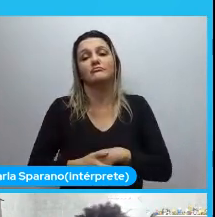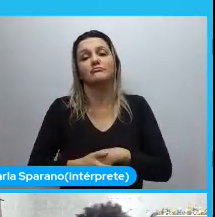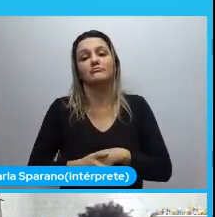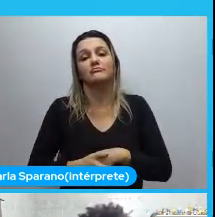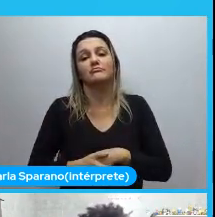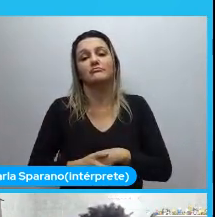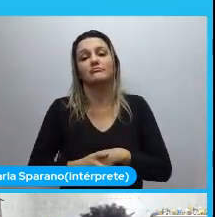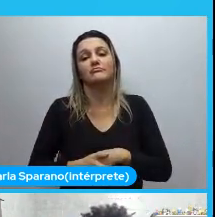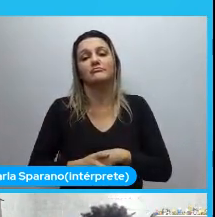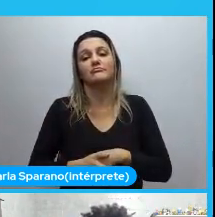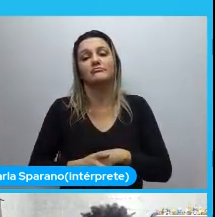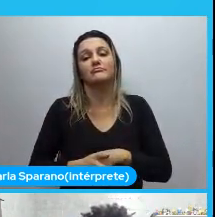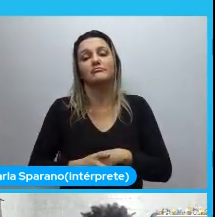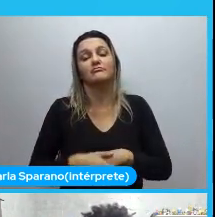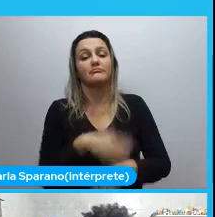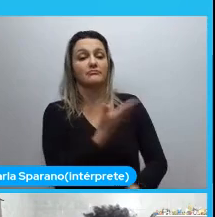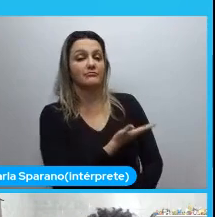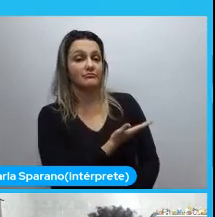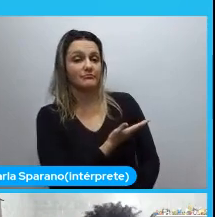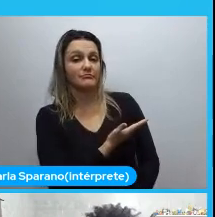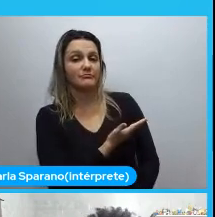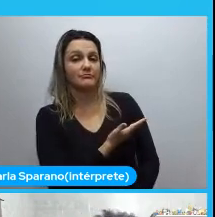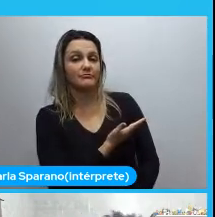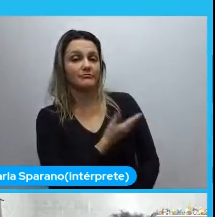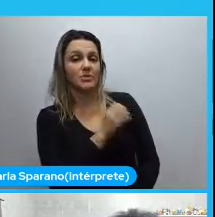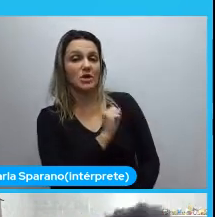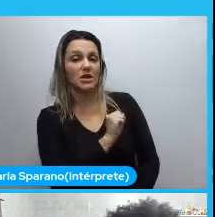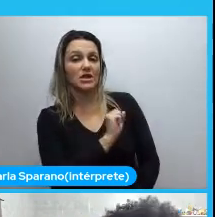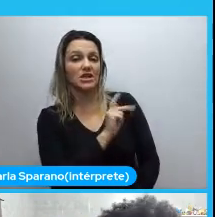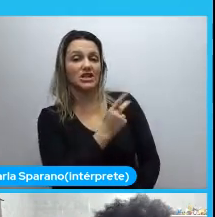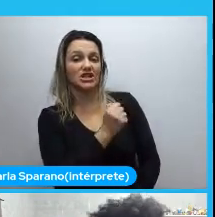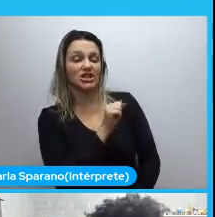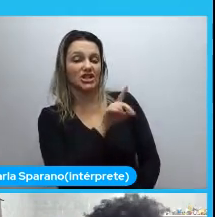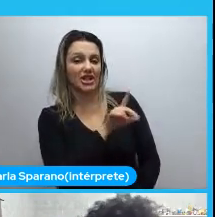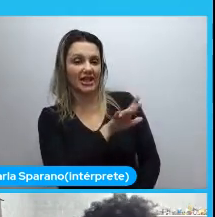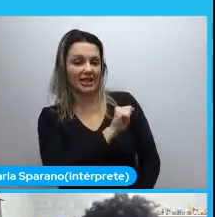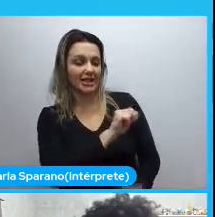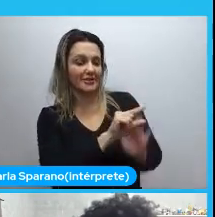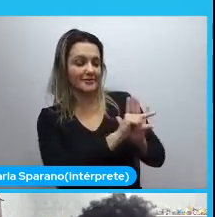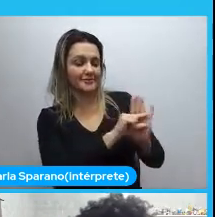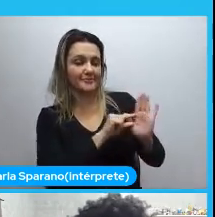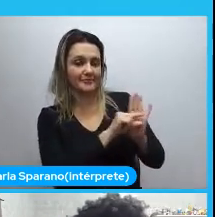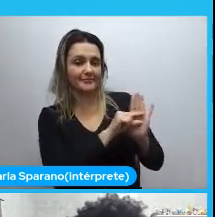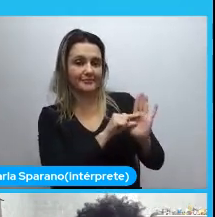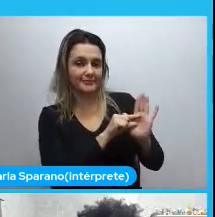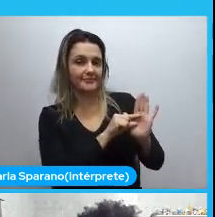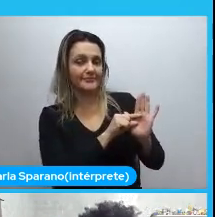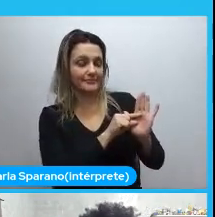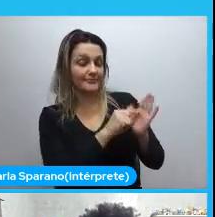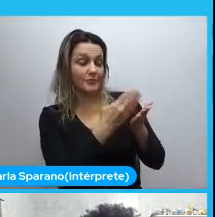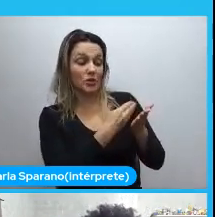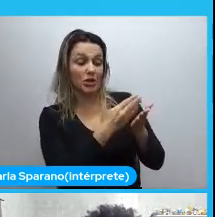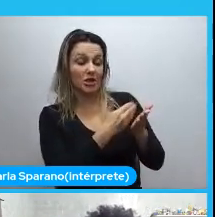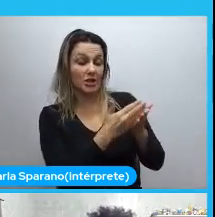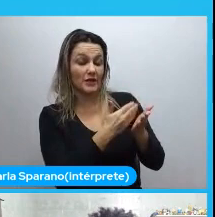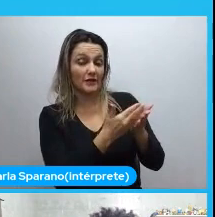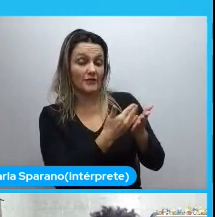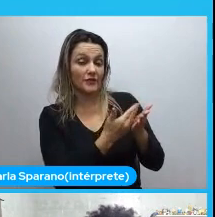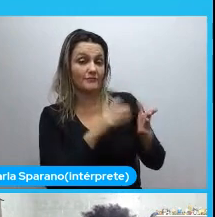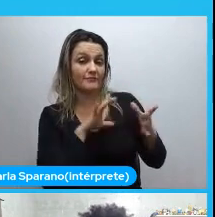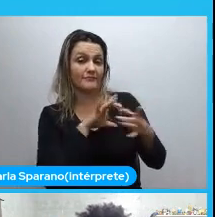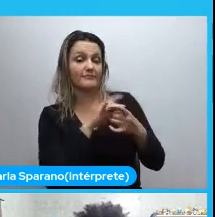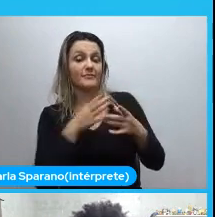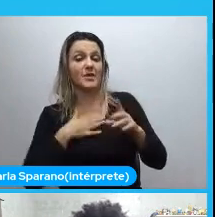Shonda. Que é a pessoa que. Que tem um livro. Que trouxe. Que deu o nome. A minha palestra aqui. Ela vai dizer. Que